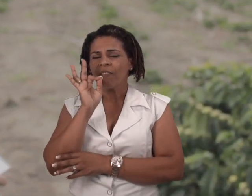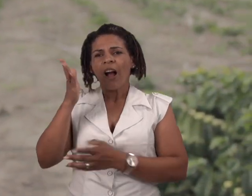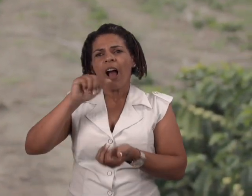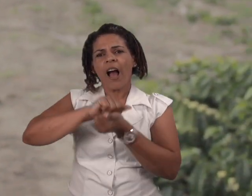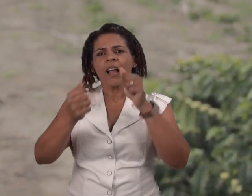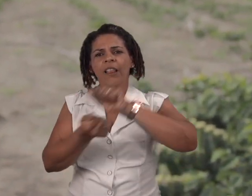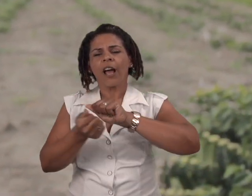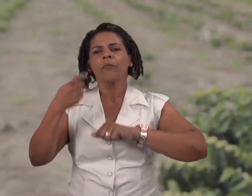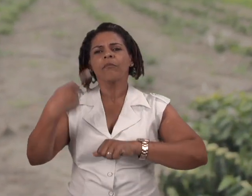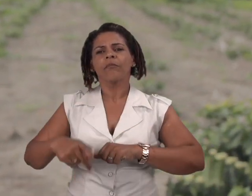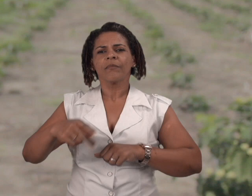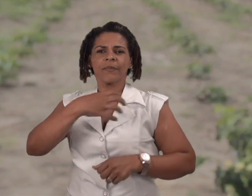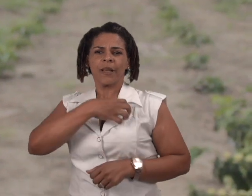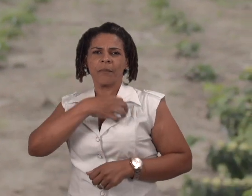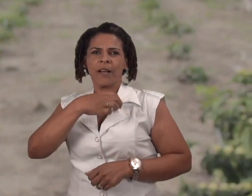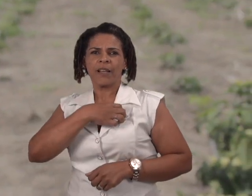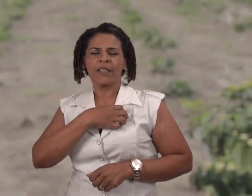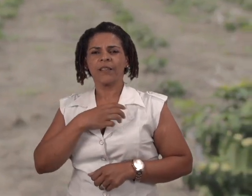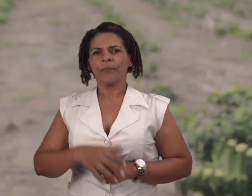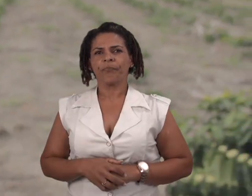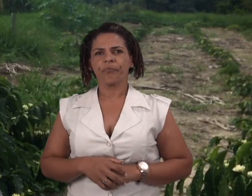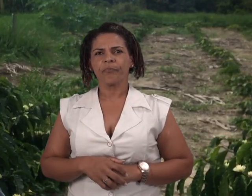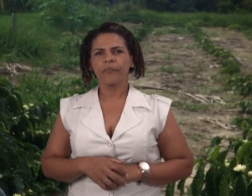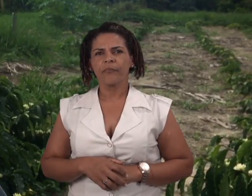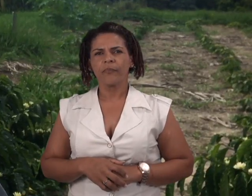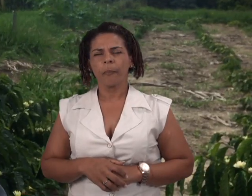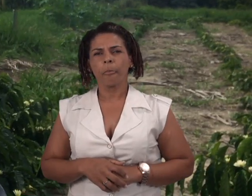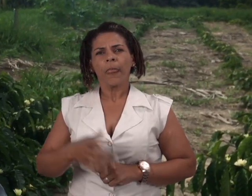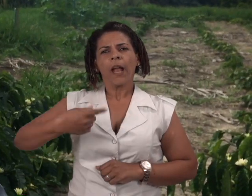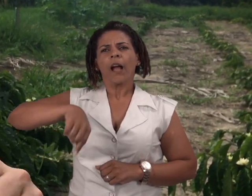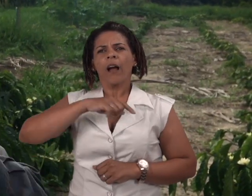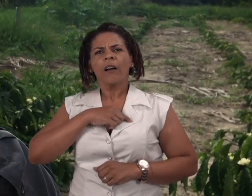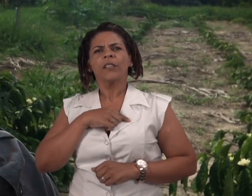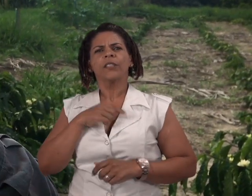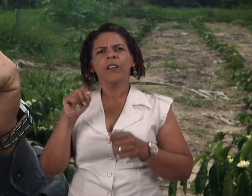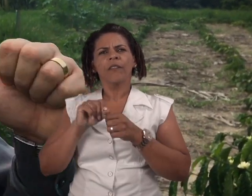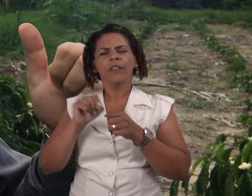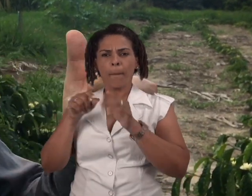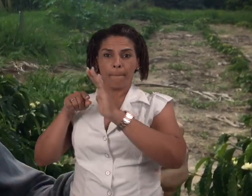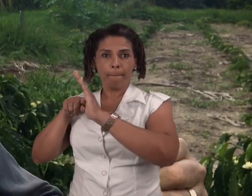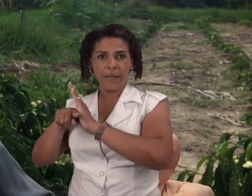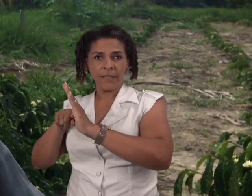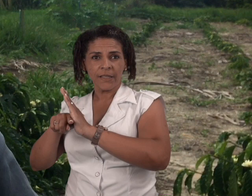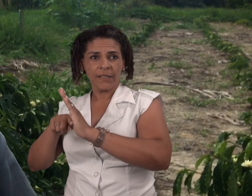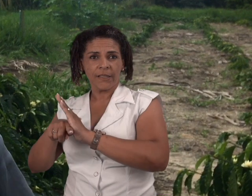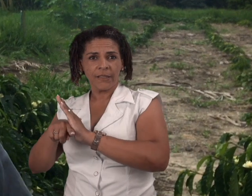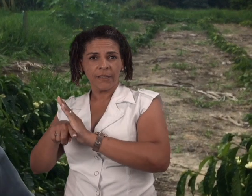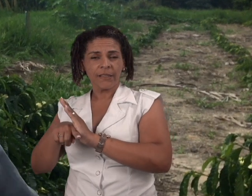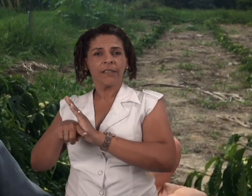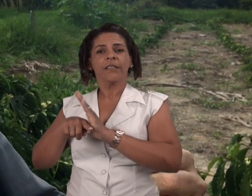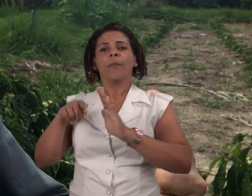dessa vez, adaptada às condições climáticas da Bahia. Então, gente, de uma certa forma, atua formando